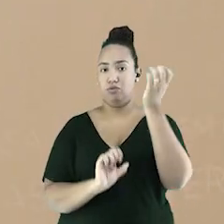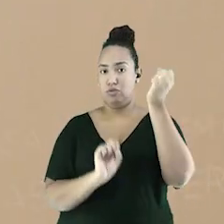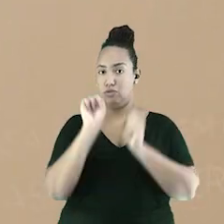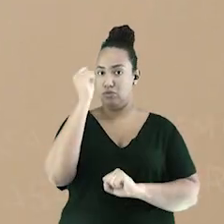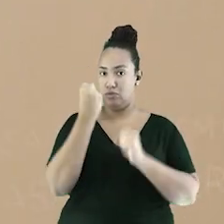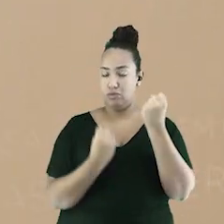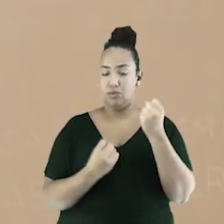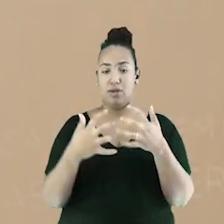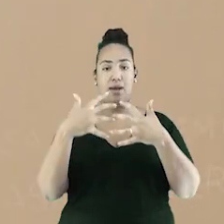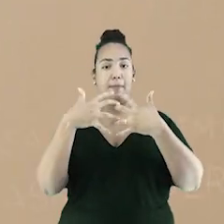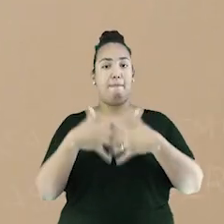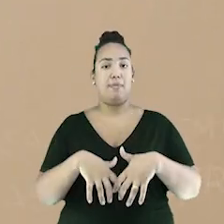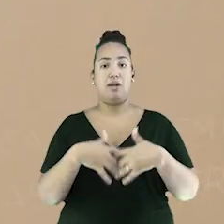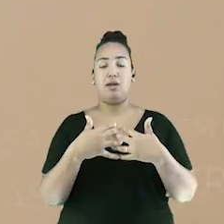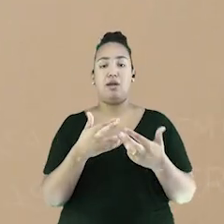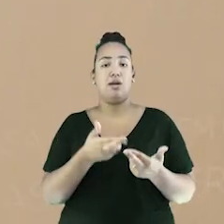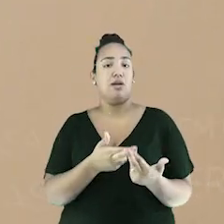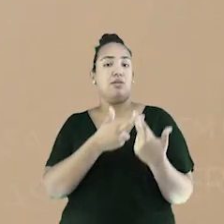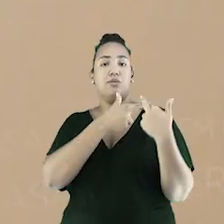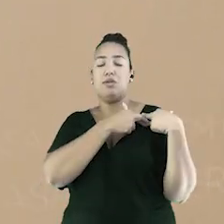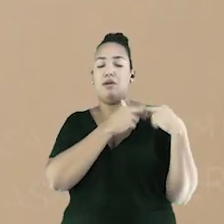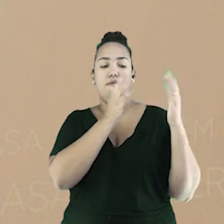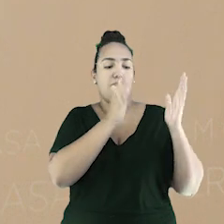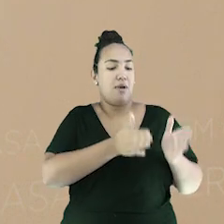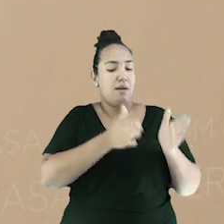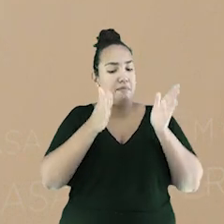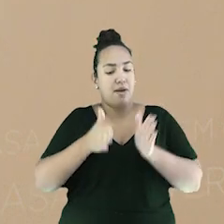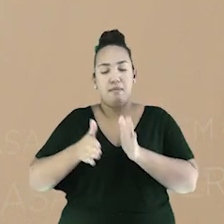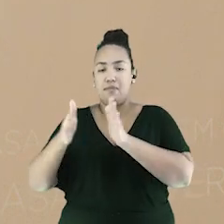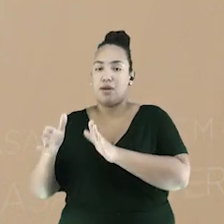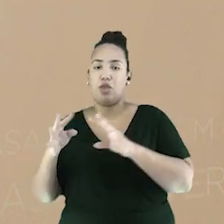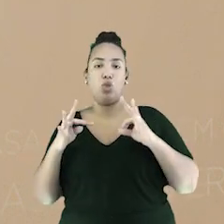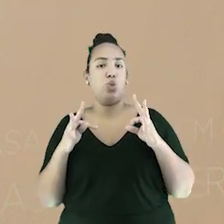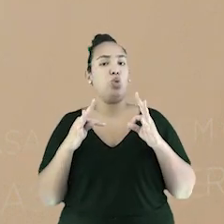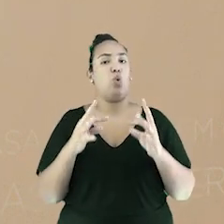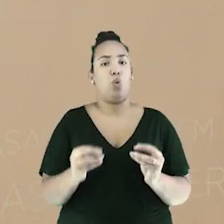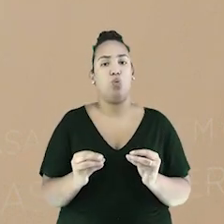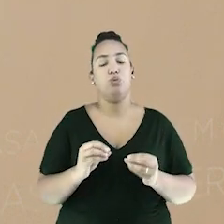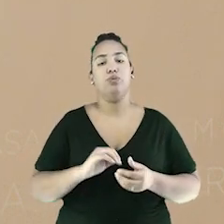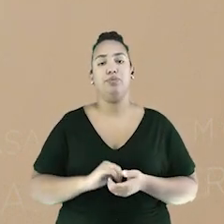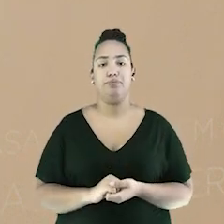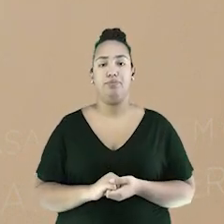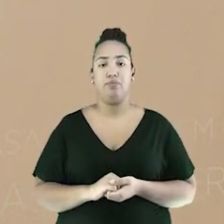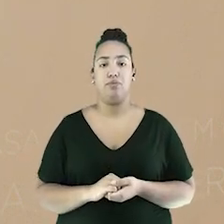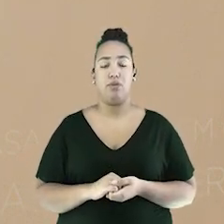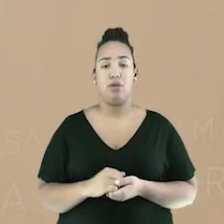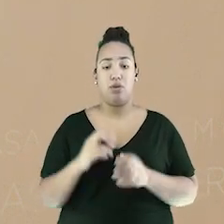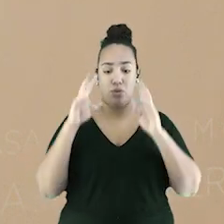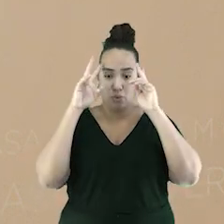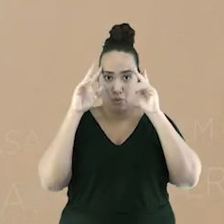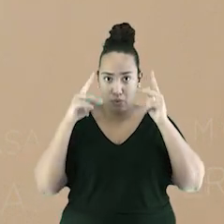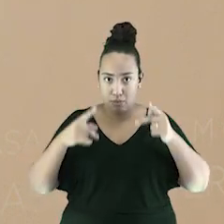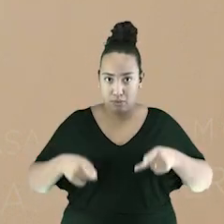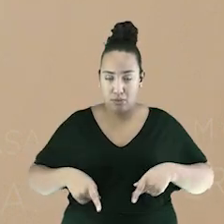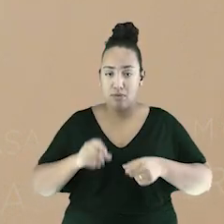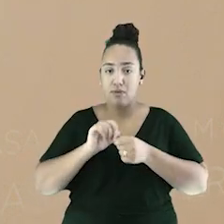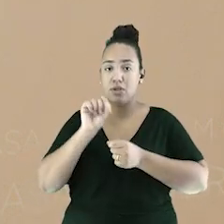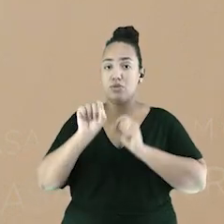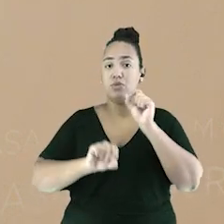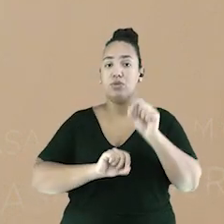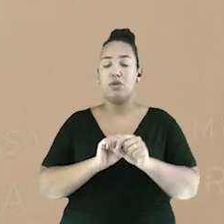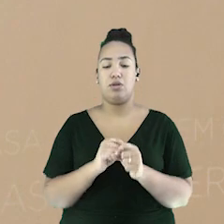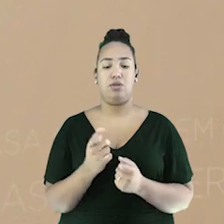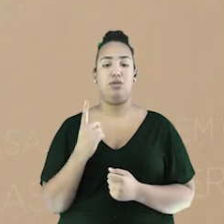homem, restava apenas a função de manusear as máquinas. Assim, o trabalhador foi perdendo o campo de trabalho